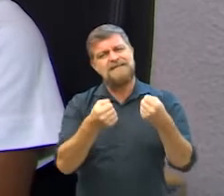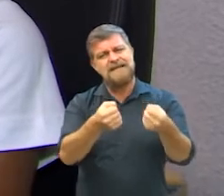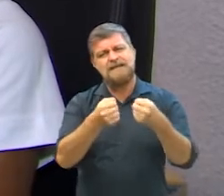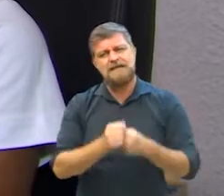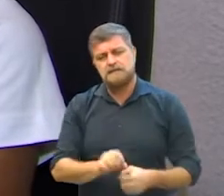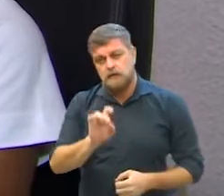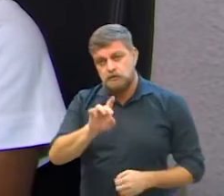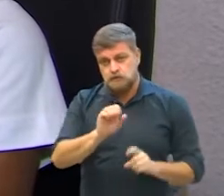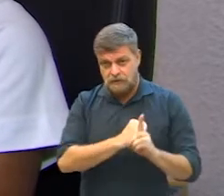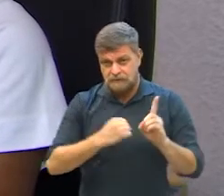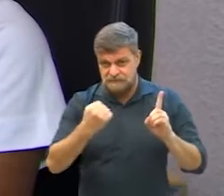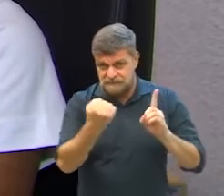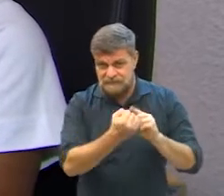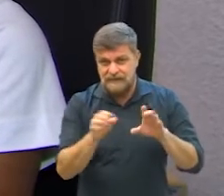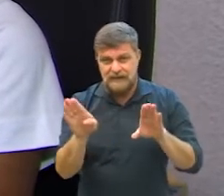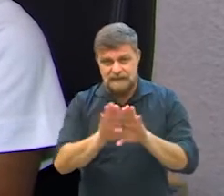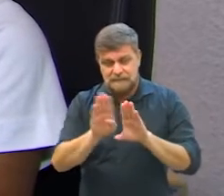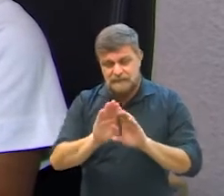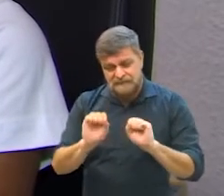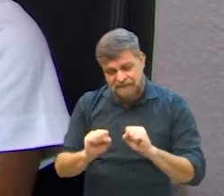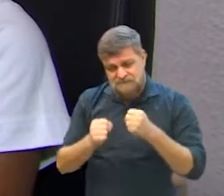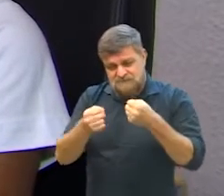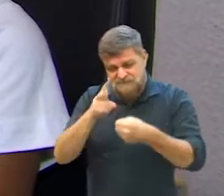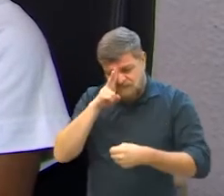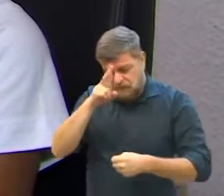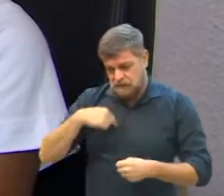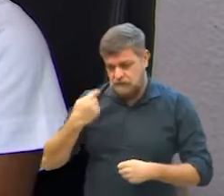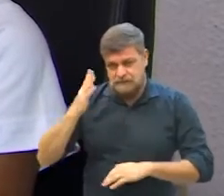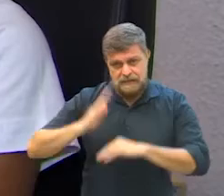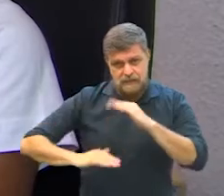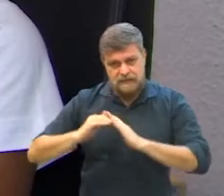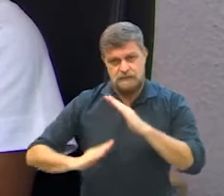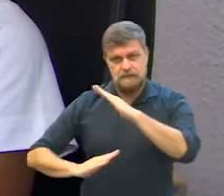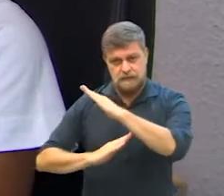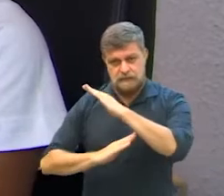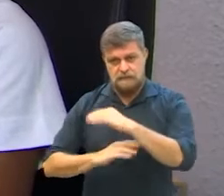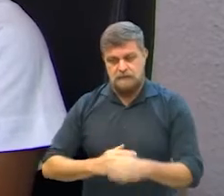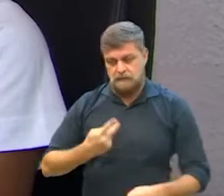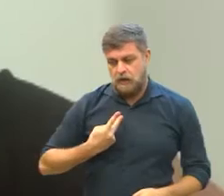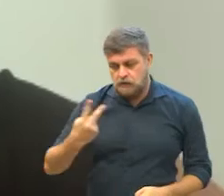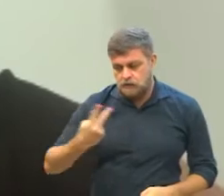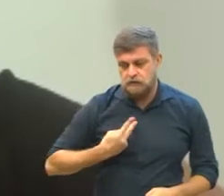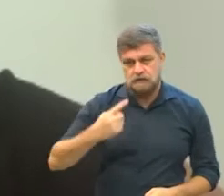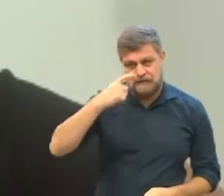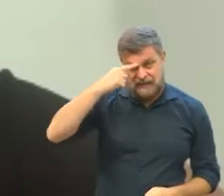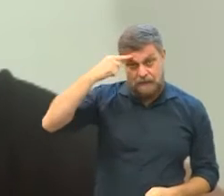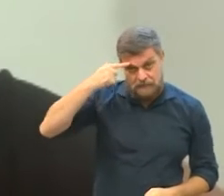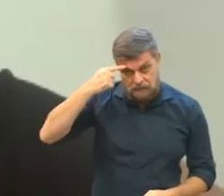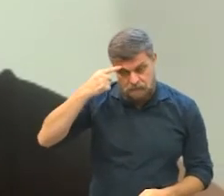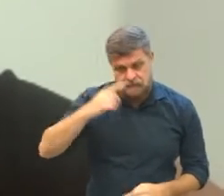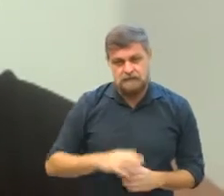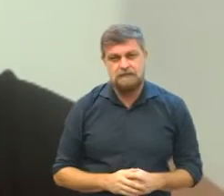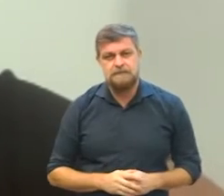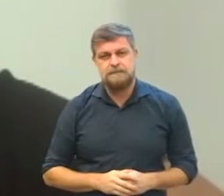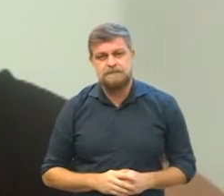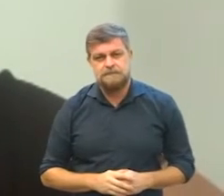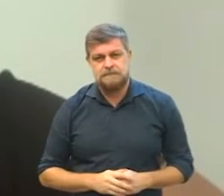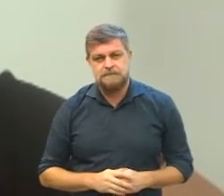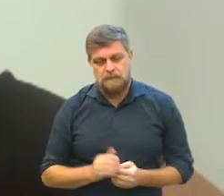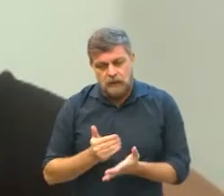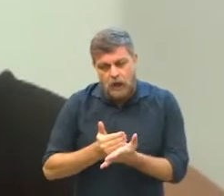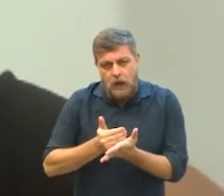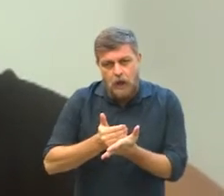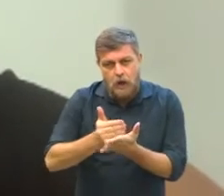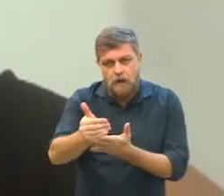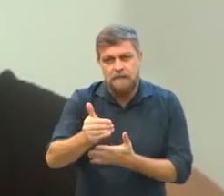fortalecem não só a sociedade mas também fortalecem as nossas iniciativas dentro da casa. Eu e a Paola Miguel a gente